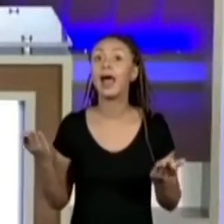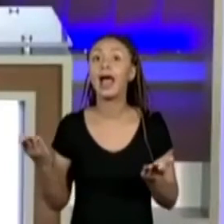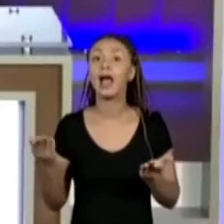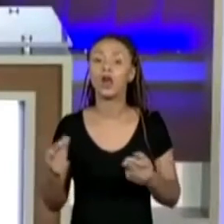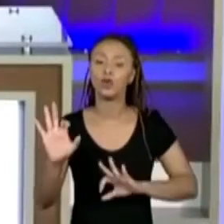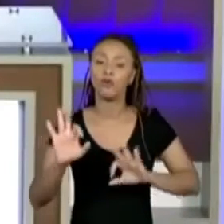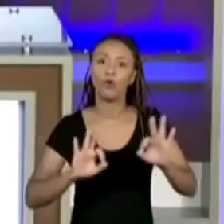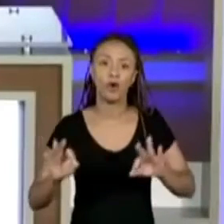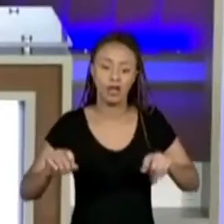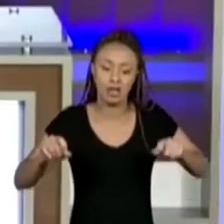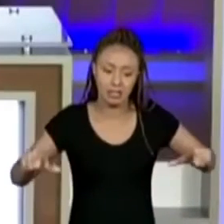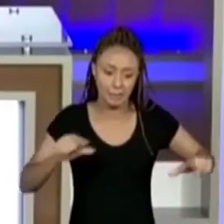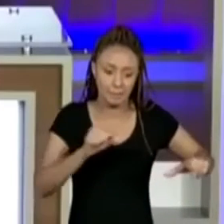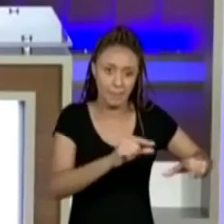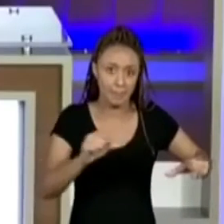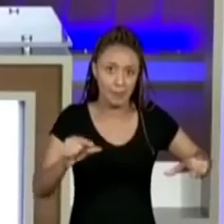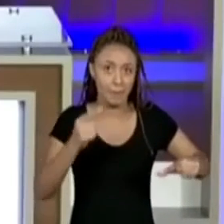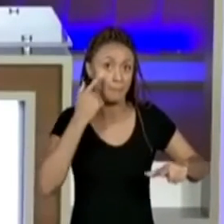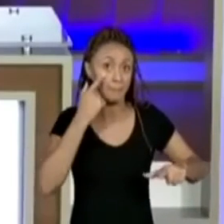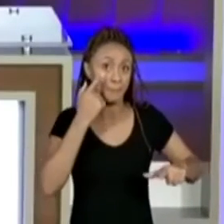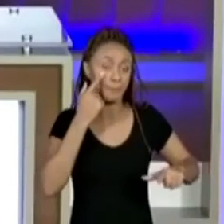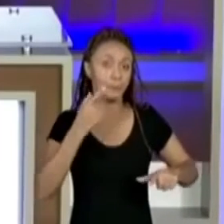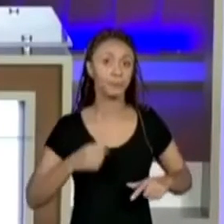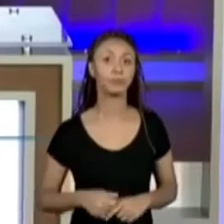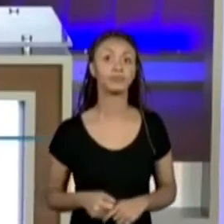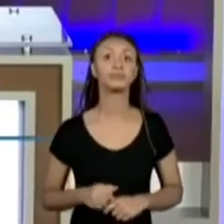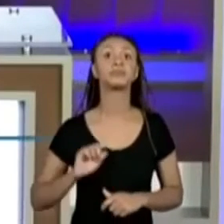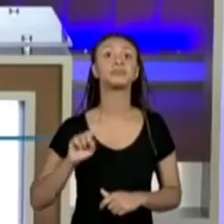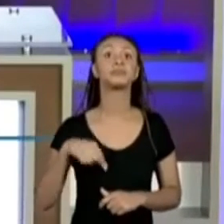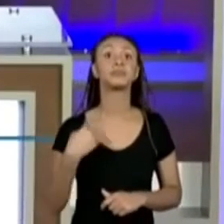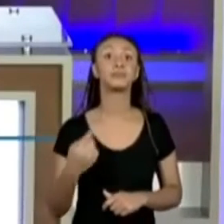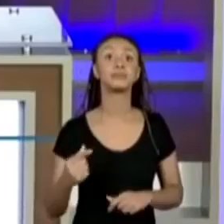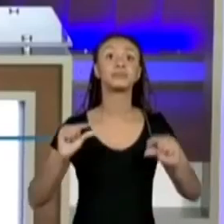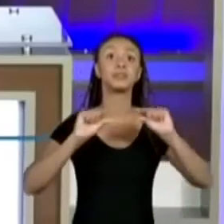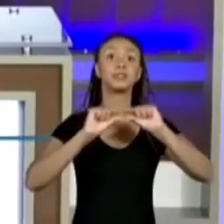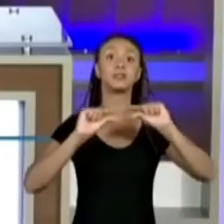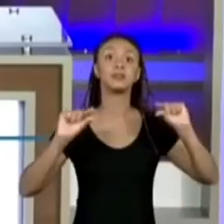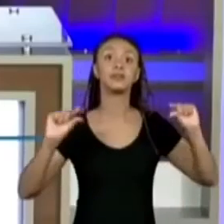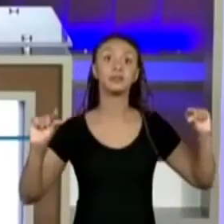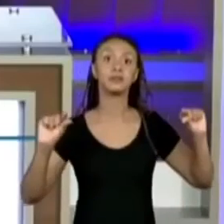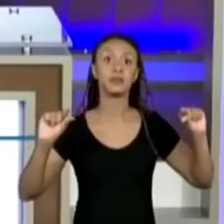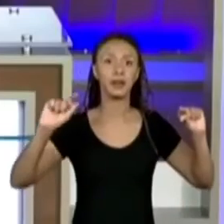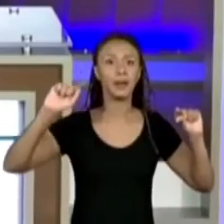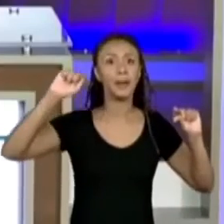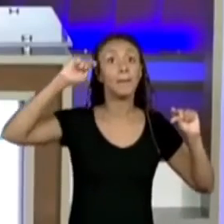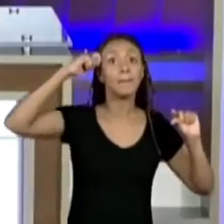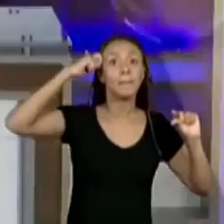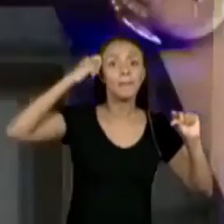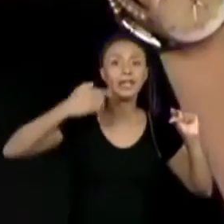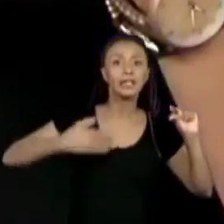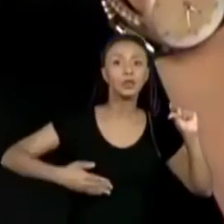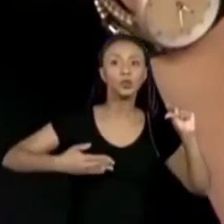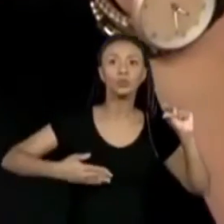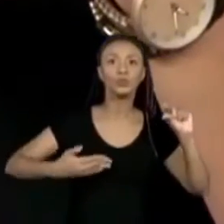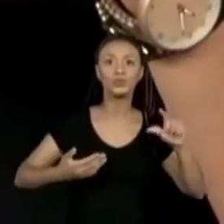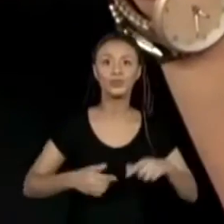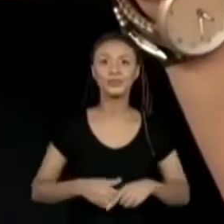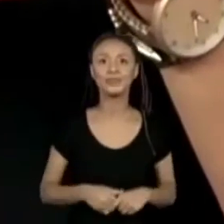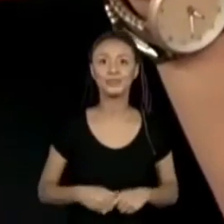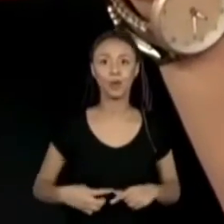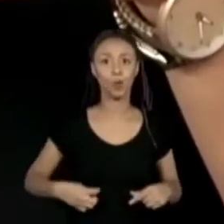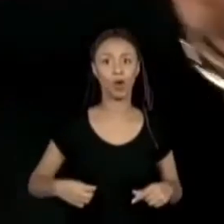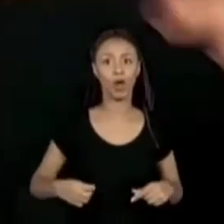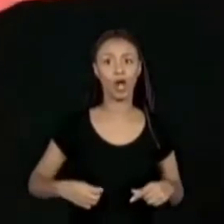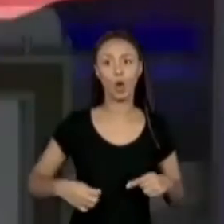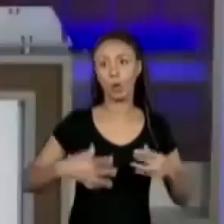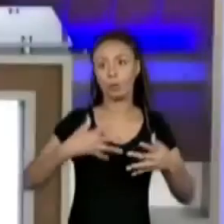prancheta aqui, tá? Tem essa fitinha aqui, que eu vou pôr mais para cima, porque ela está se confundindo com a